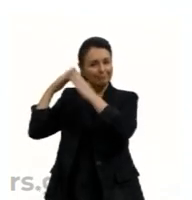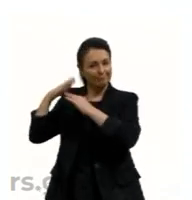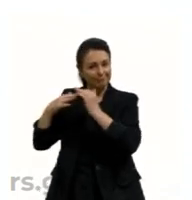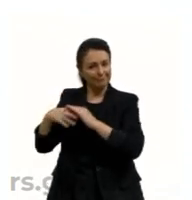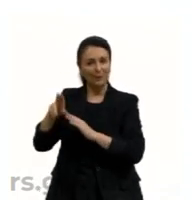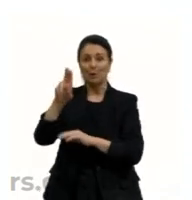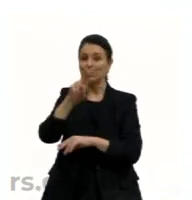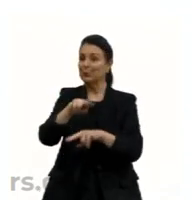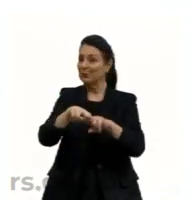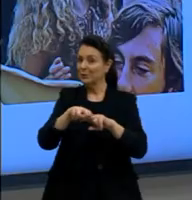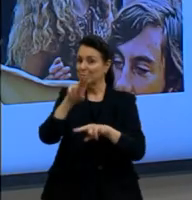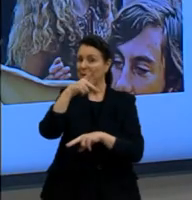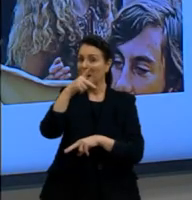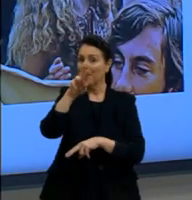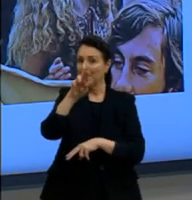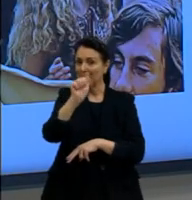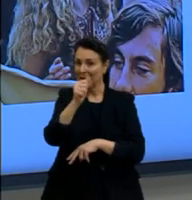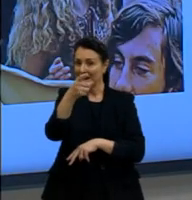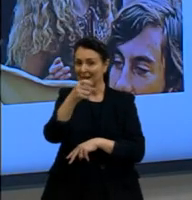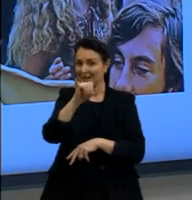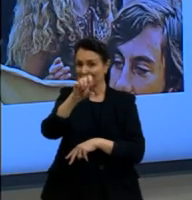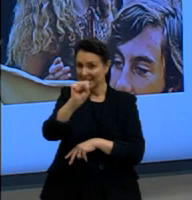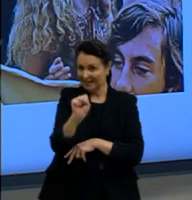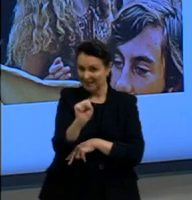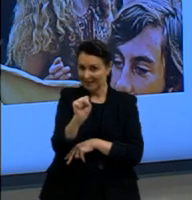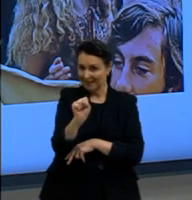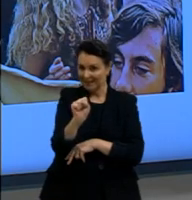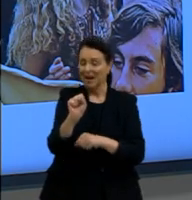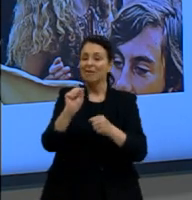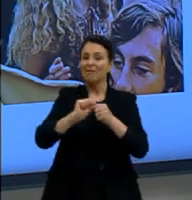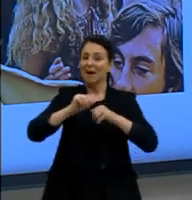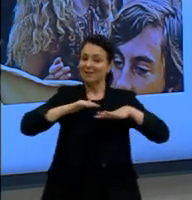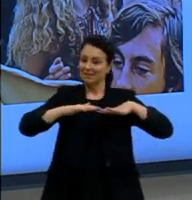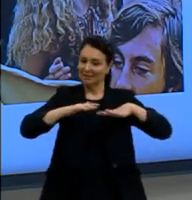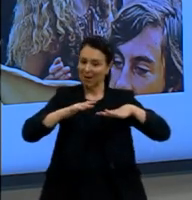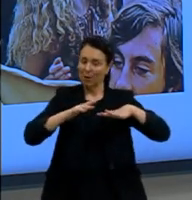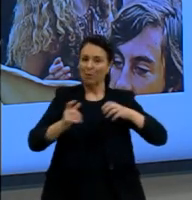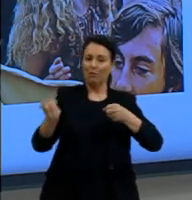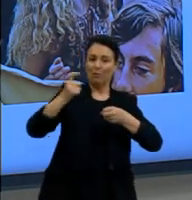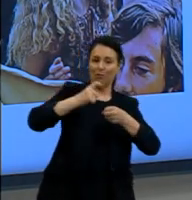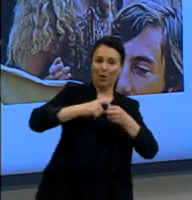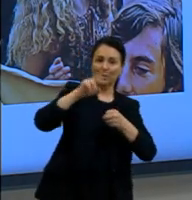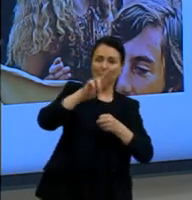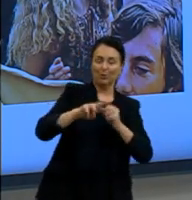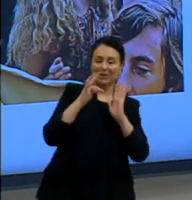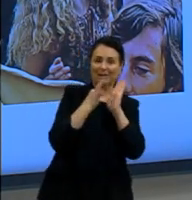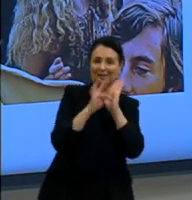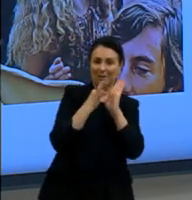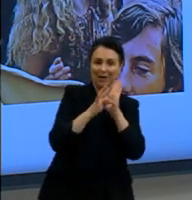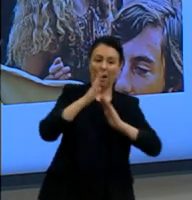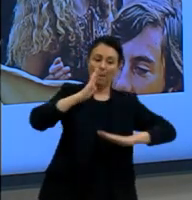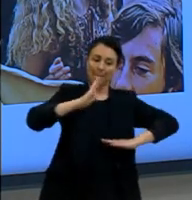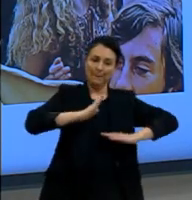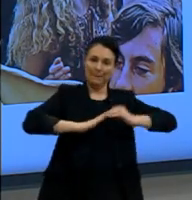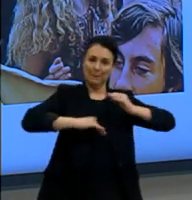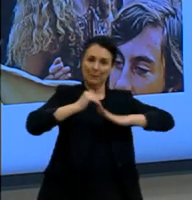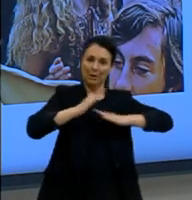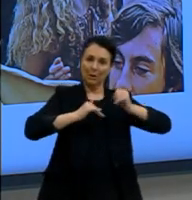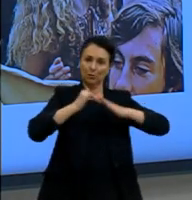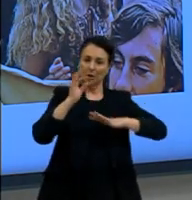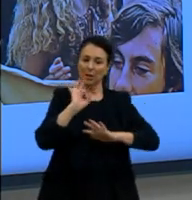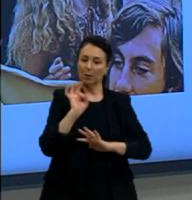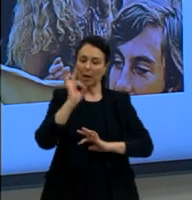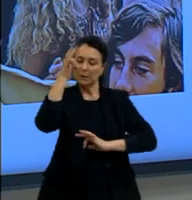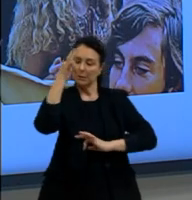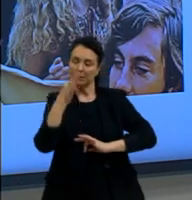nós fazermos a ação e voltarmos para a teoria, fazer esse movimento que se a prática não está tão